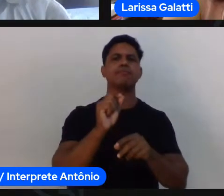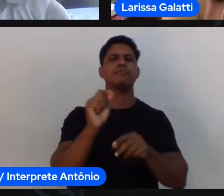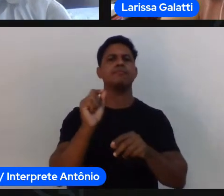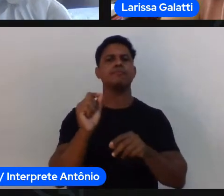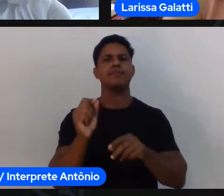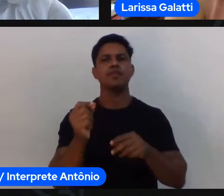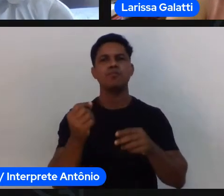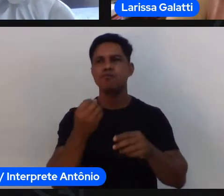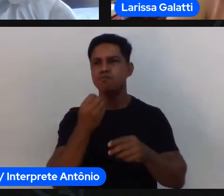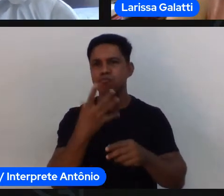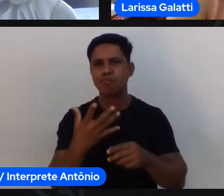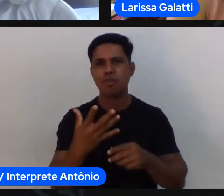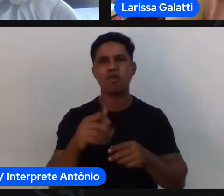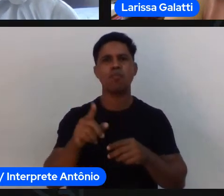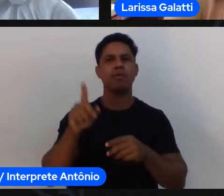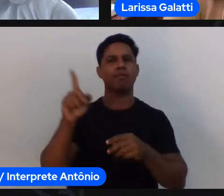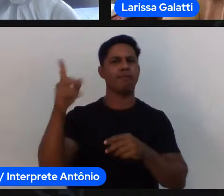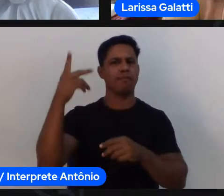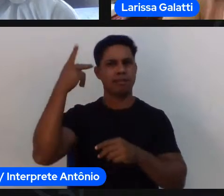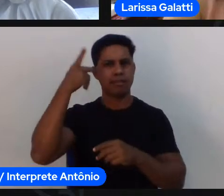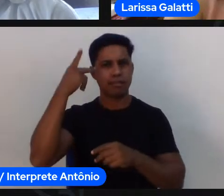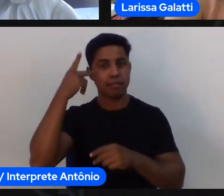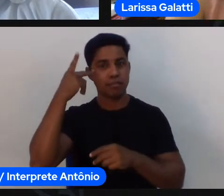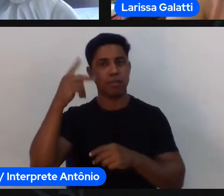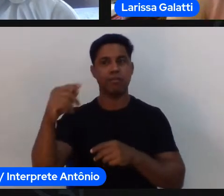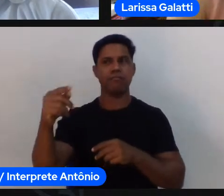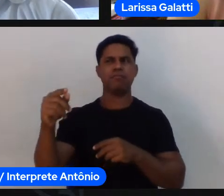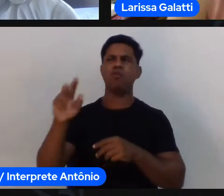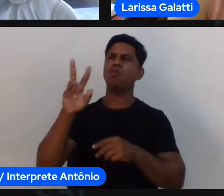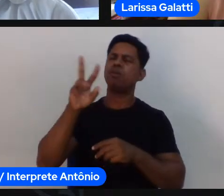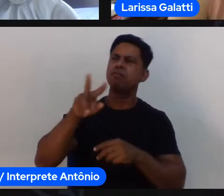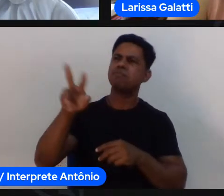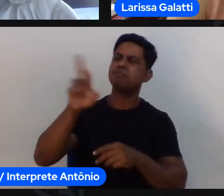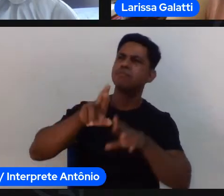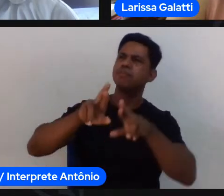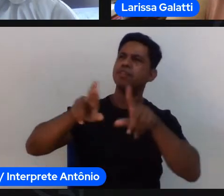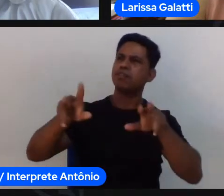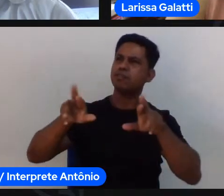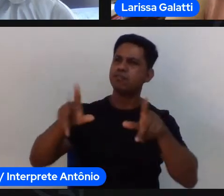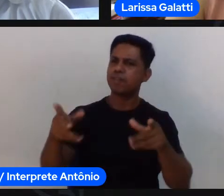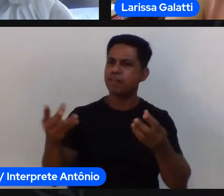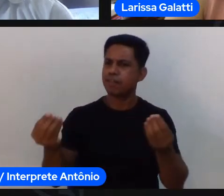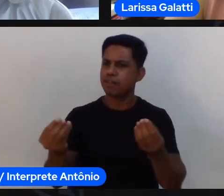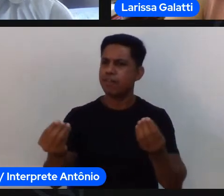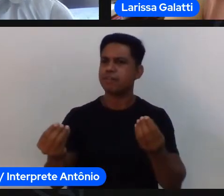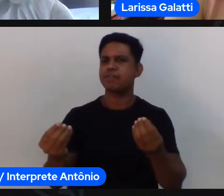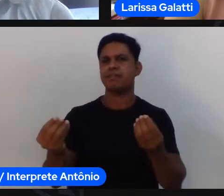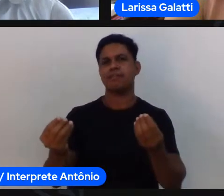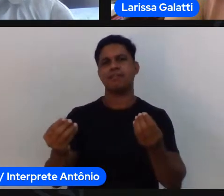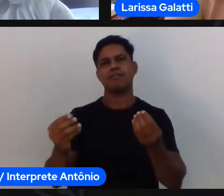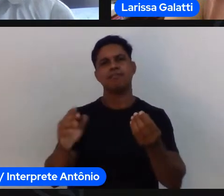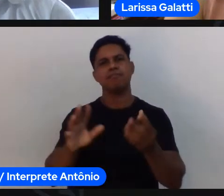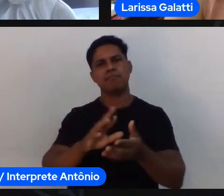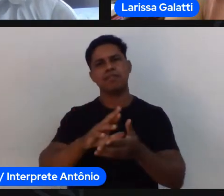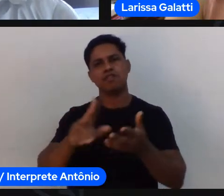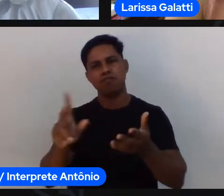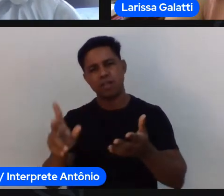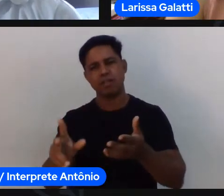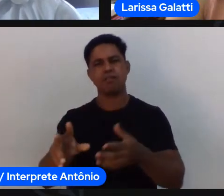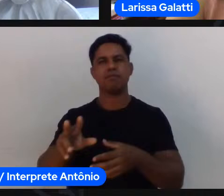se eu tô em São Paulo São Paulo vai ser a minha referência em São Paulo a gente tem mais clubes mais ONGs às vezes mais prefeituras